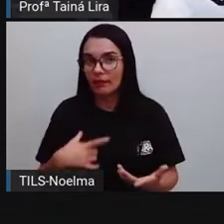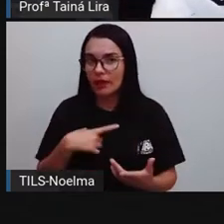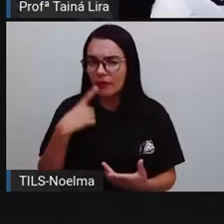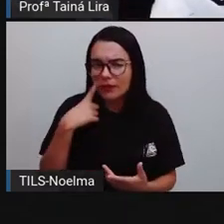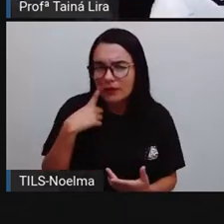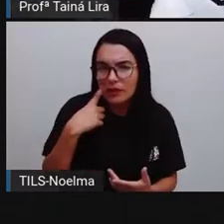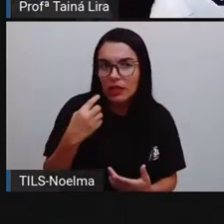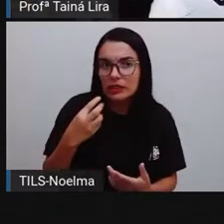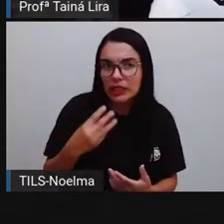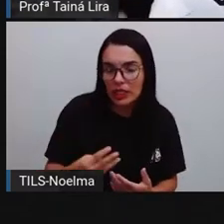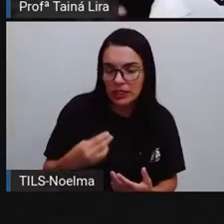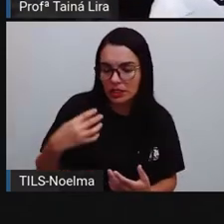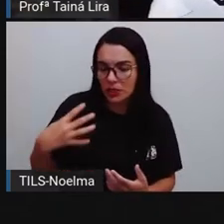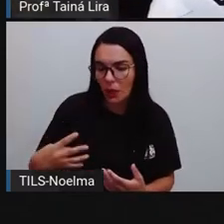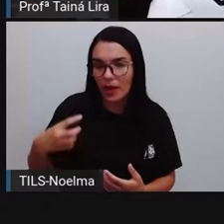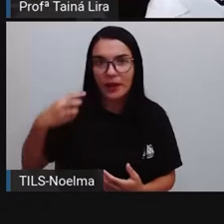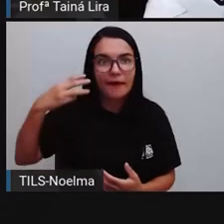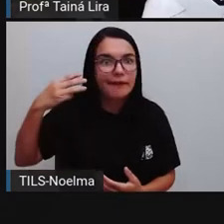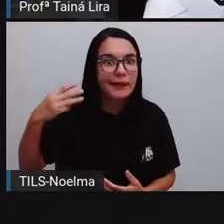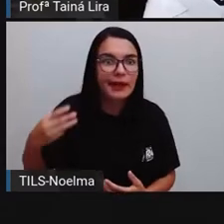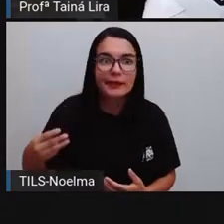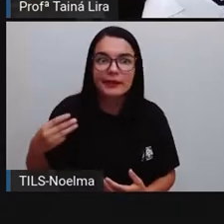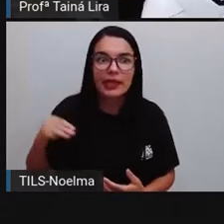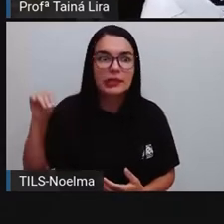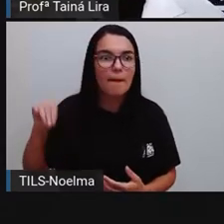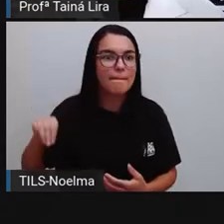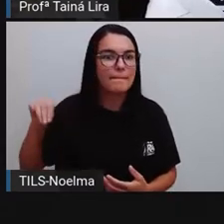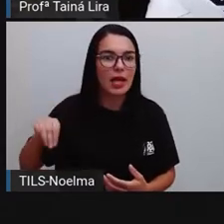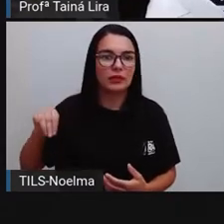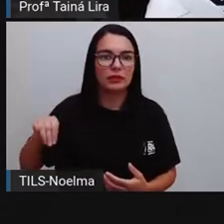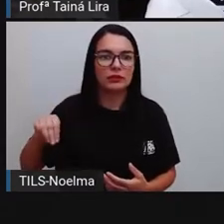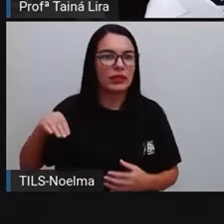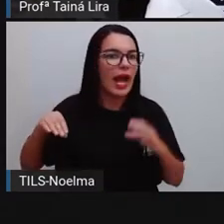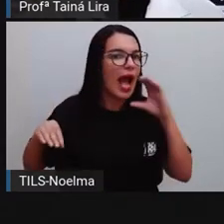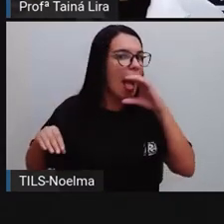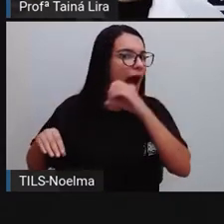percorrer ali, ó, segundo ano, 343 metros.